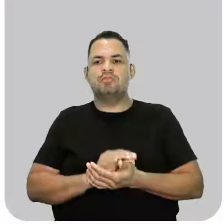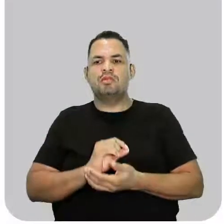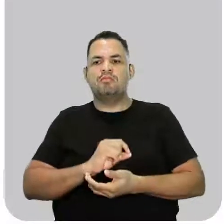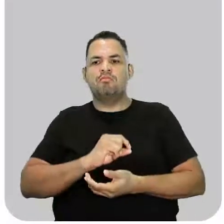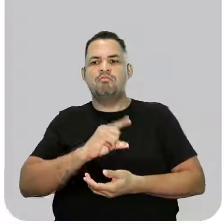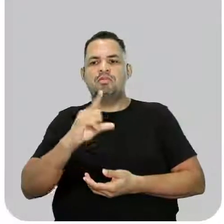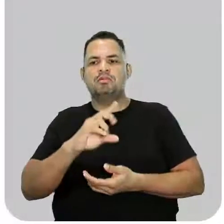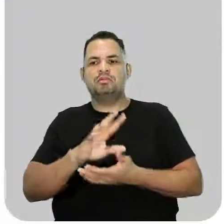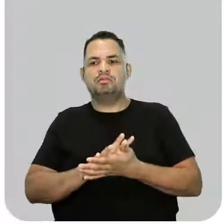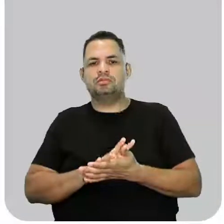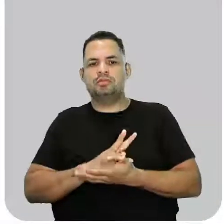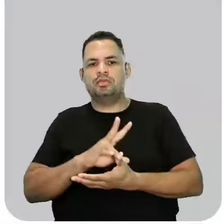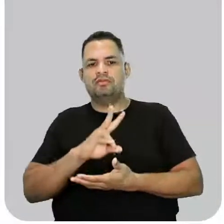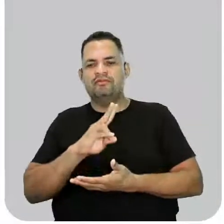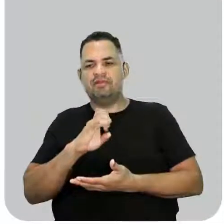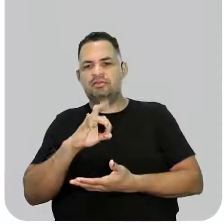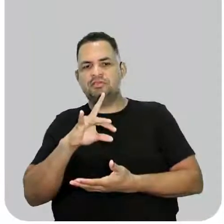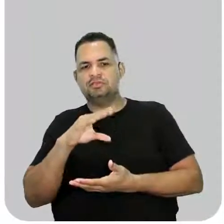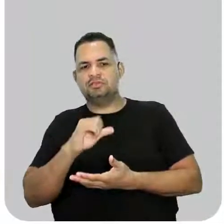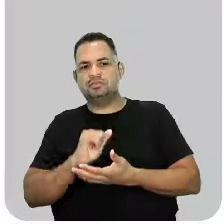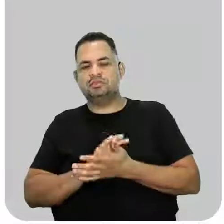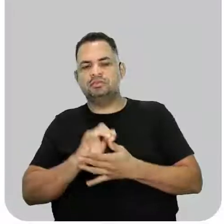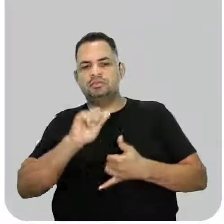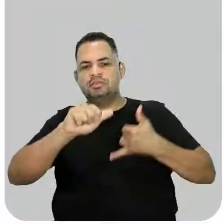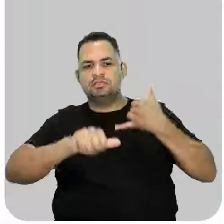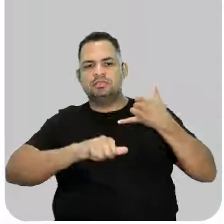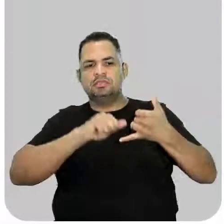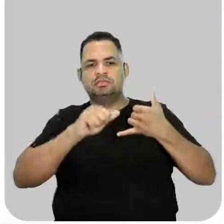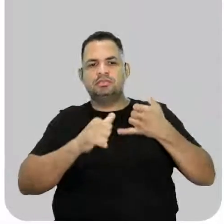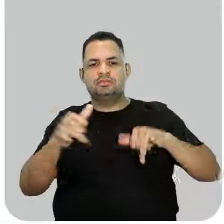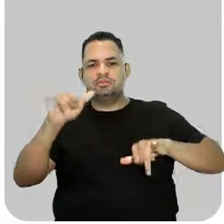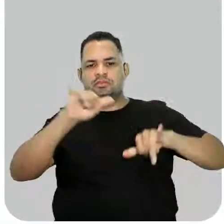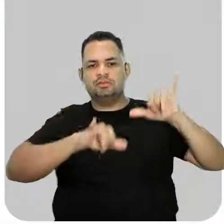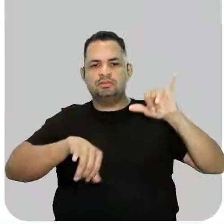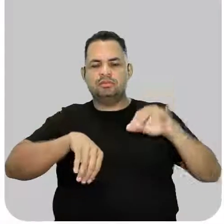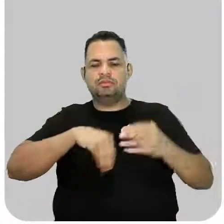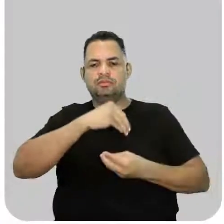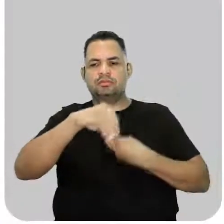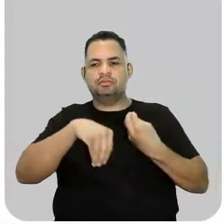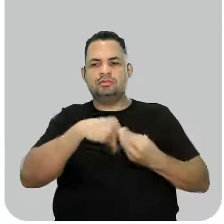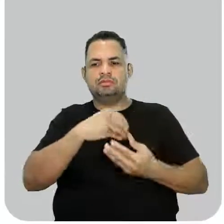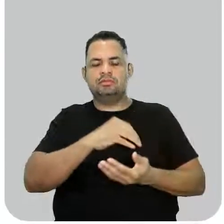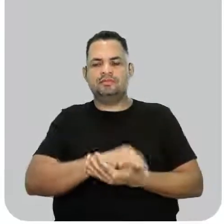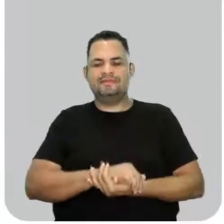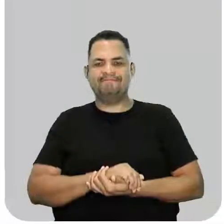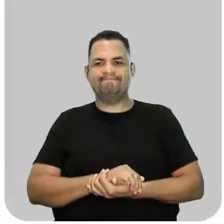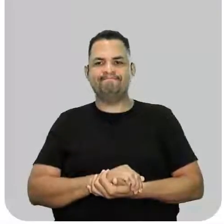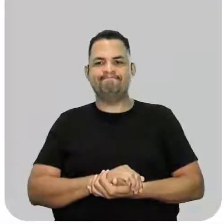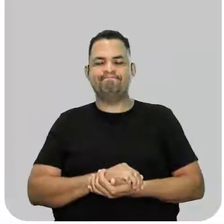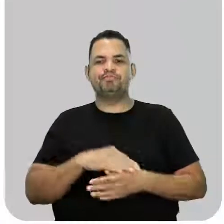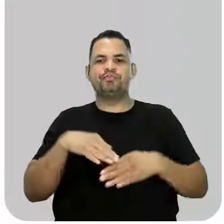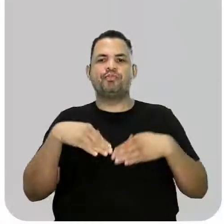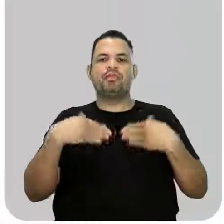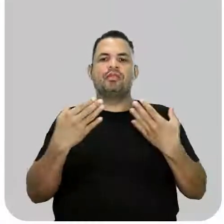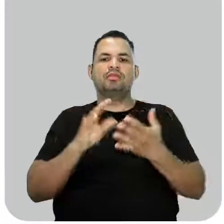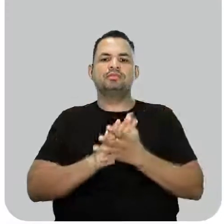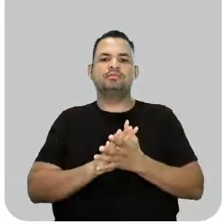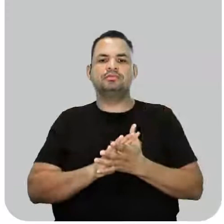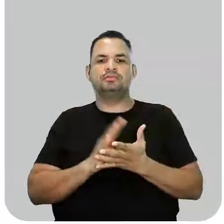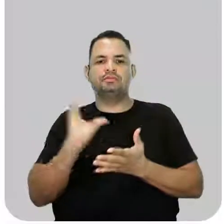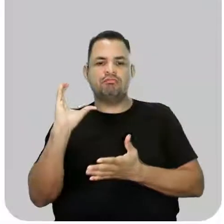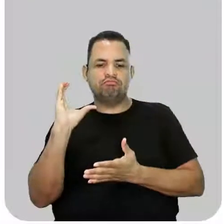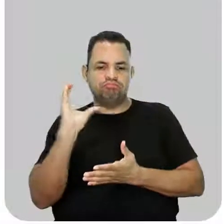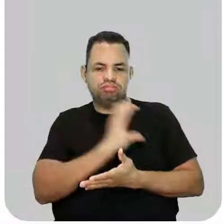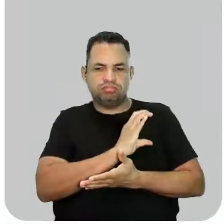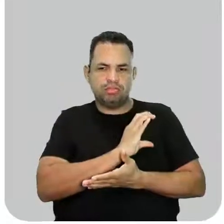ao aumento da velocidade da reação química envolvida. Quando a gente fala de velocidade da reação,